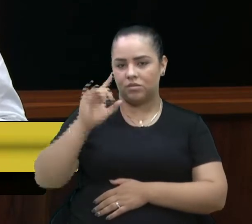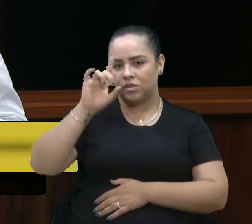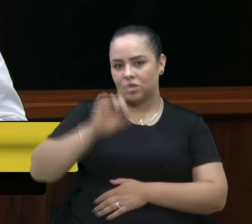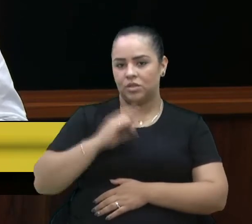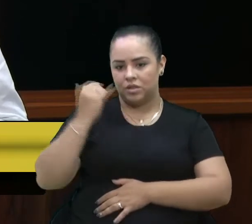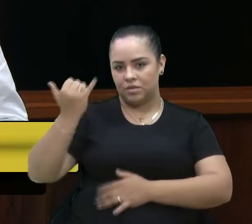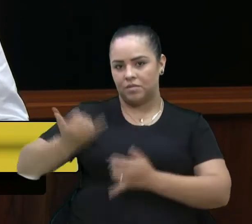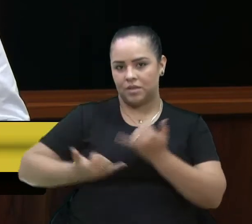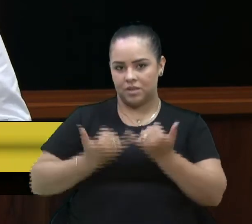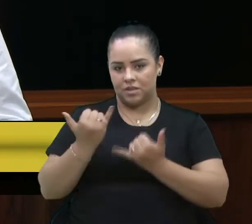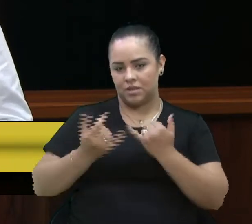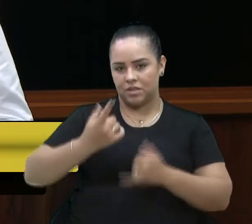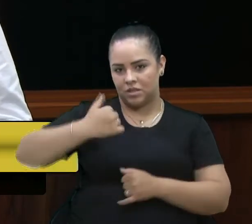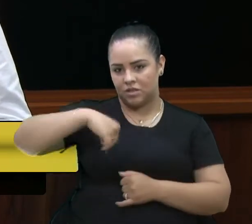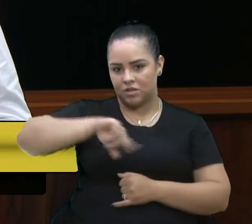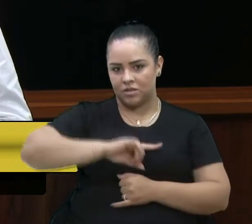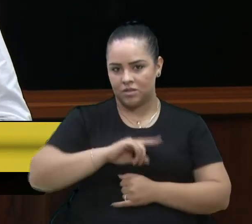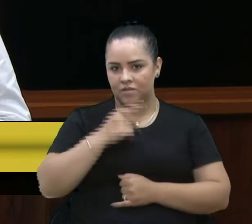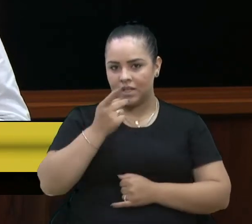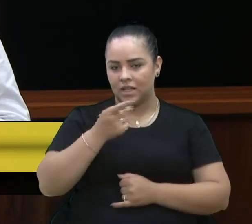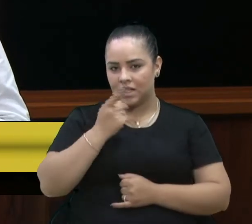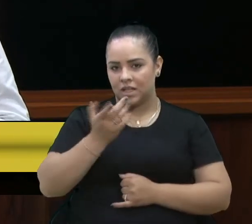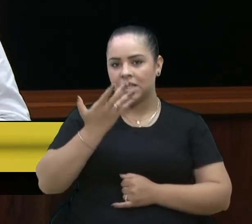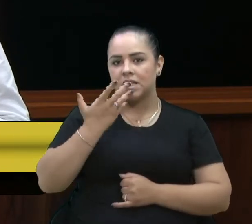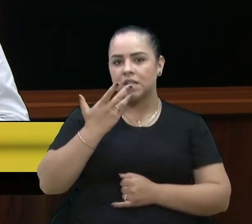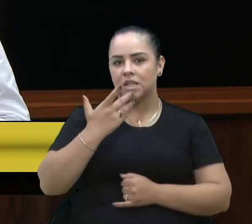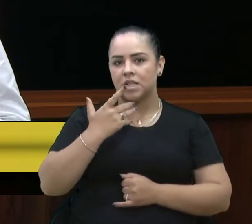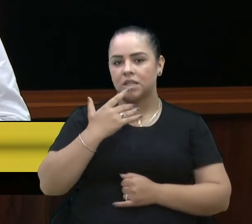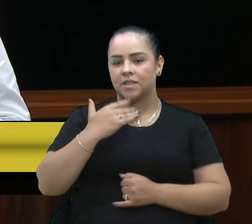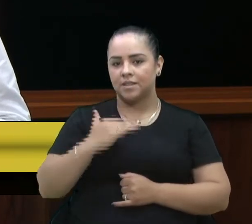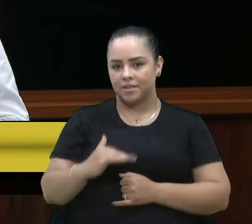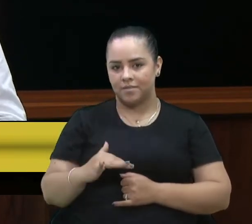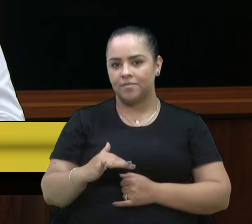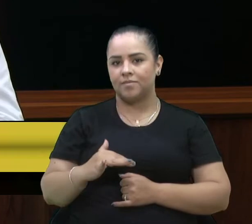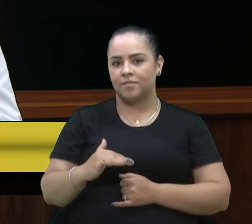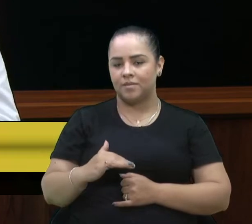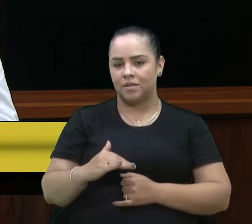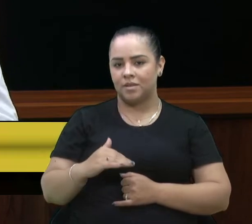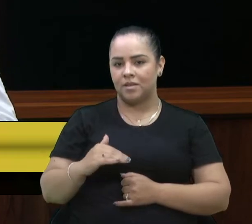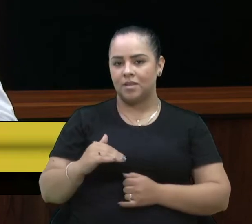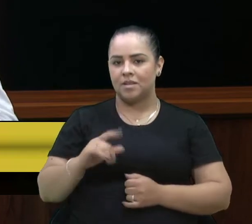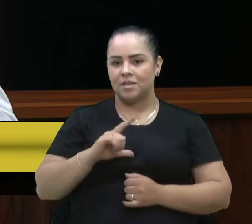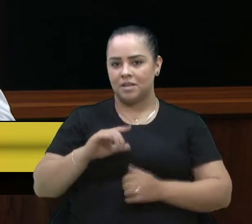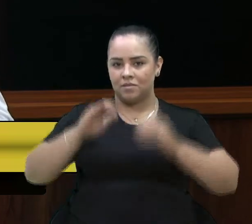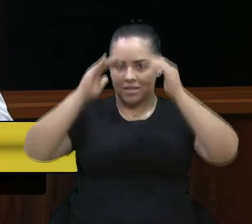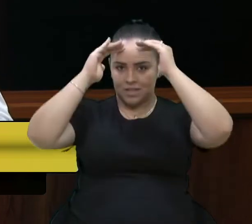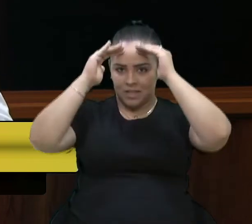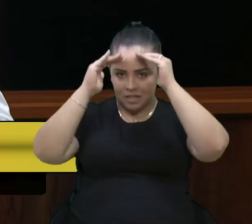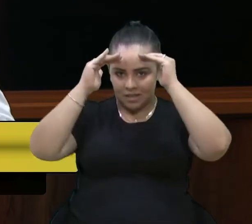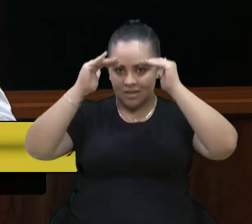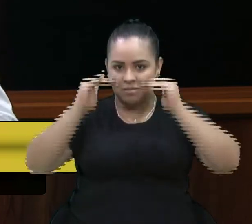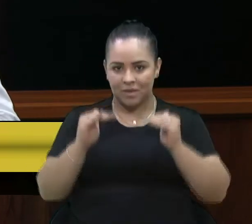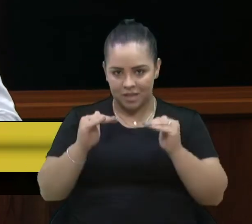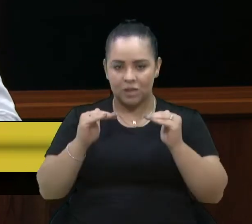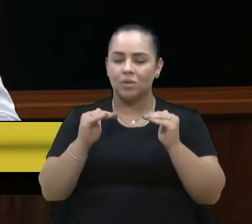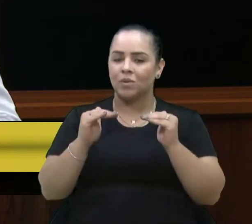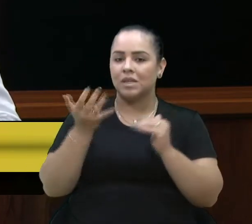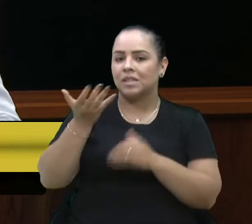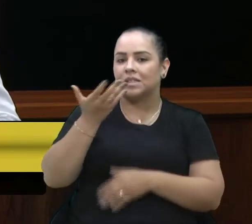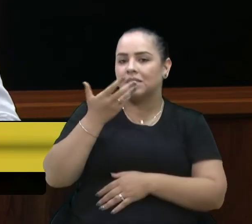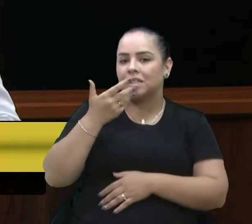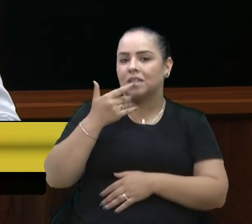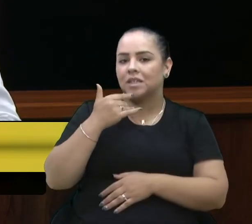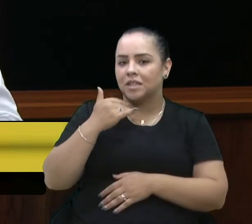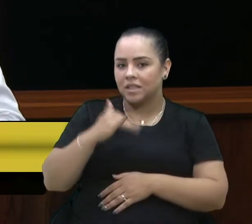quando a gente fala das infâncias, o respeito à infância e às infâncias, é o